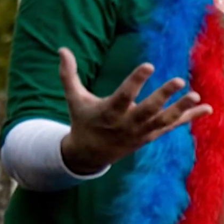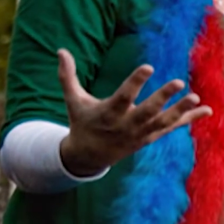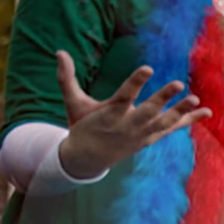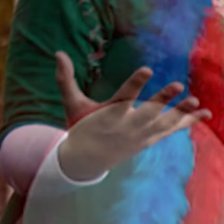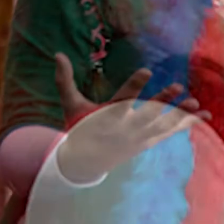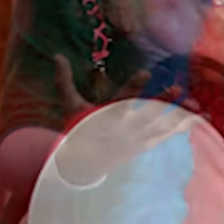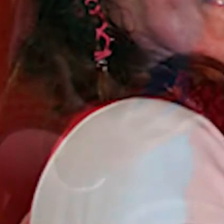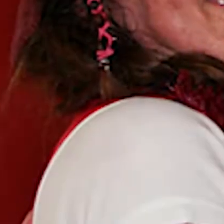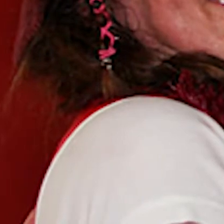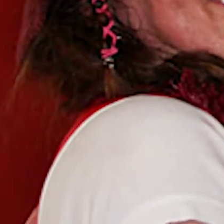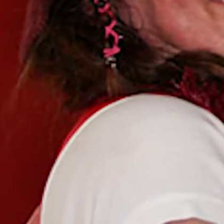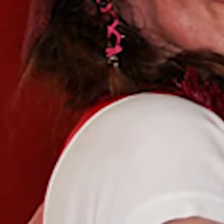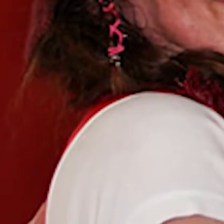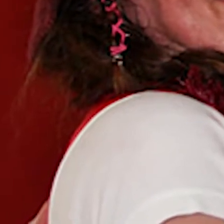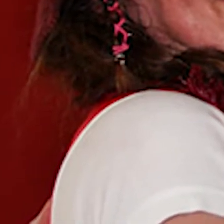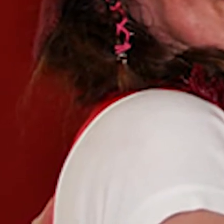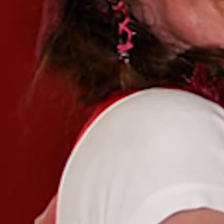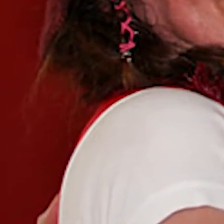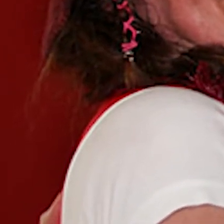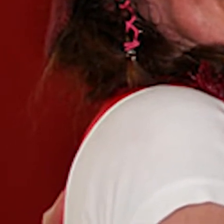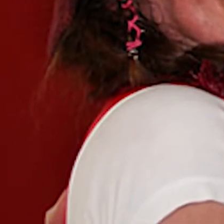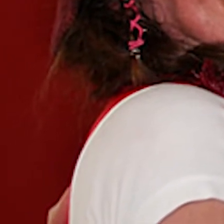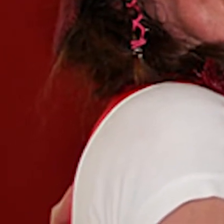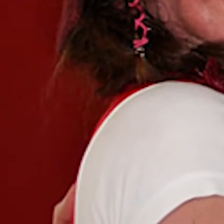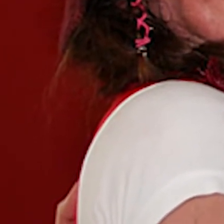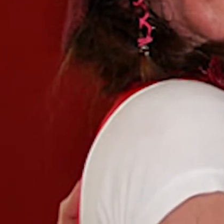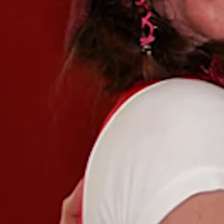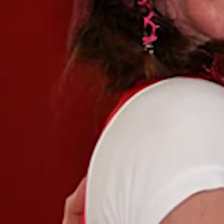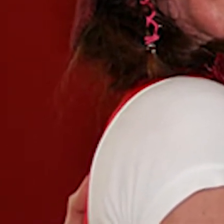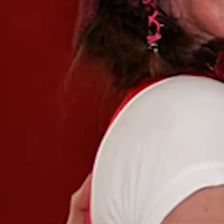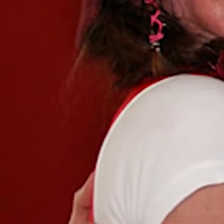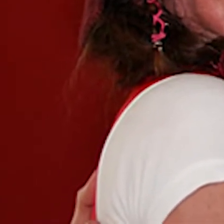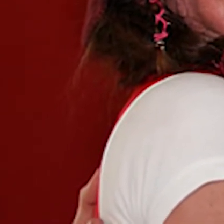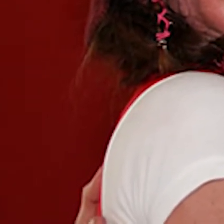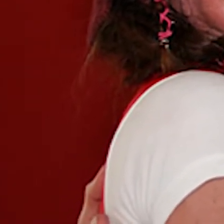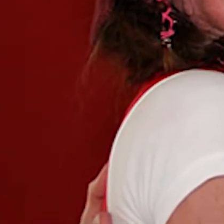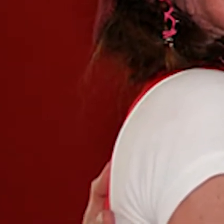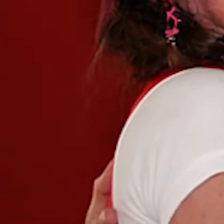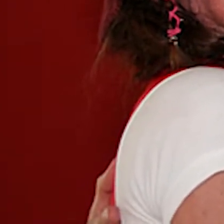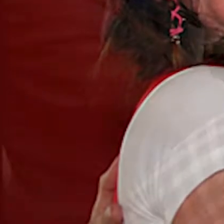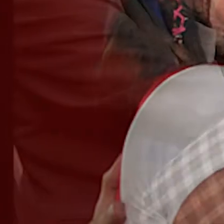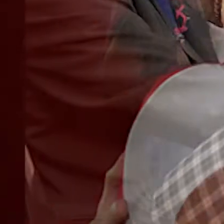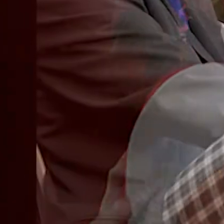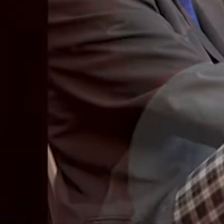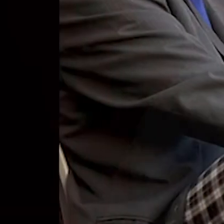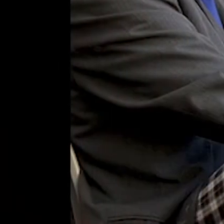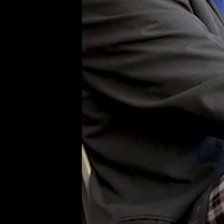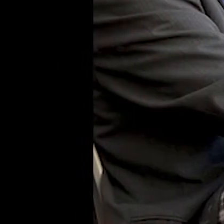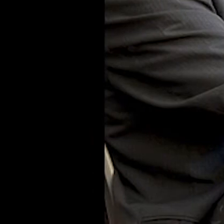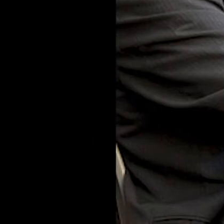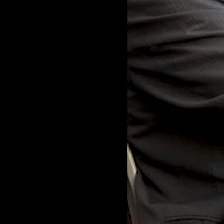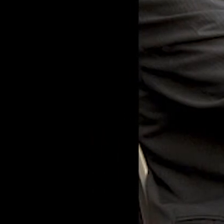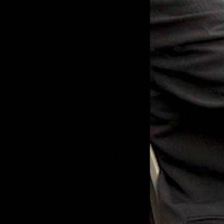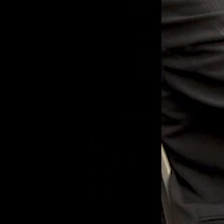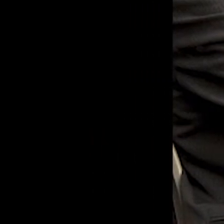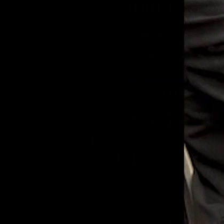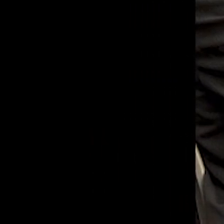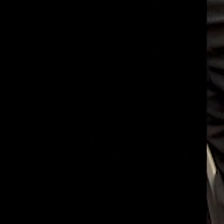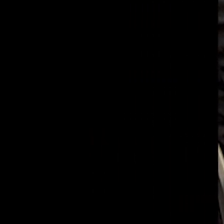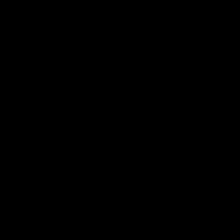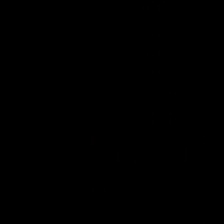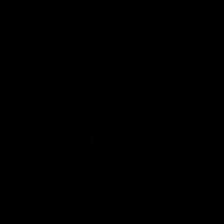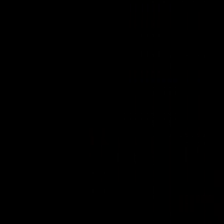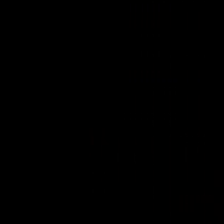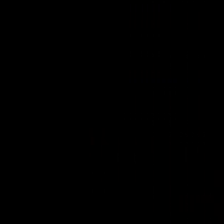Fizemos a formação no Galpão de Folia com a professora Beth Dorgan. E levamos isso por mais de 15 anos